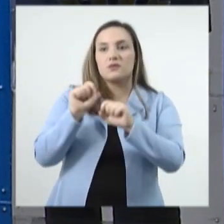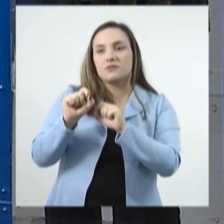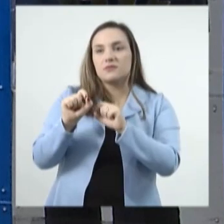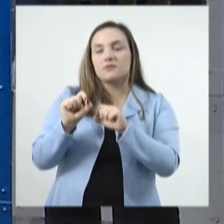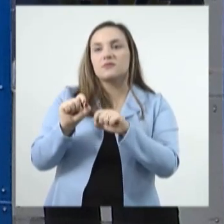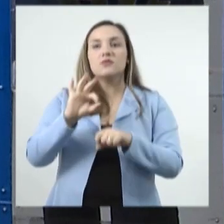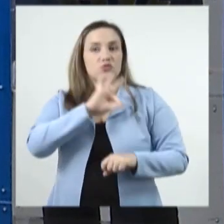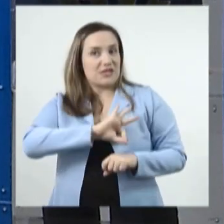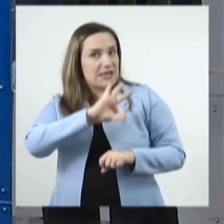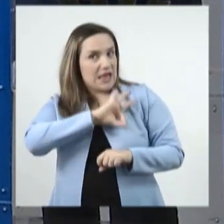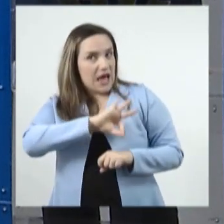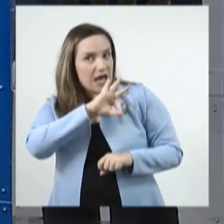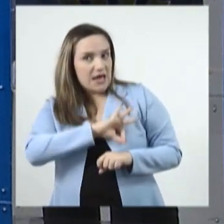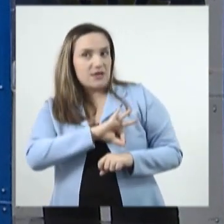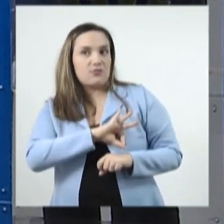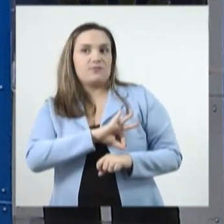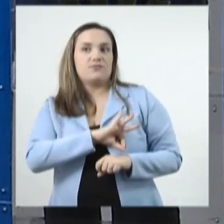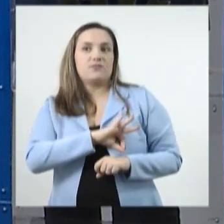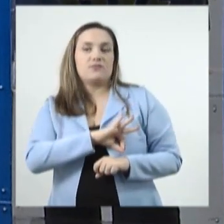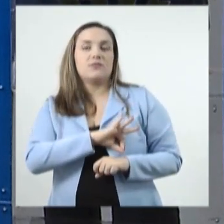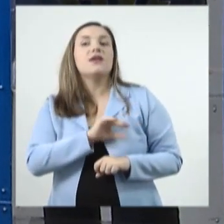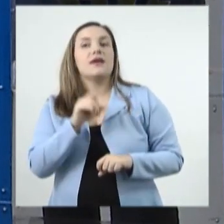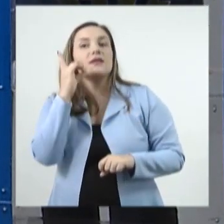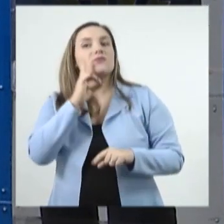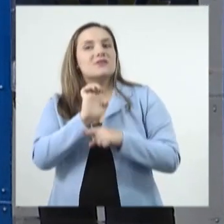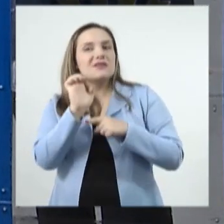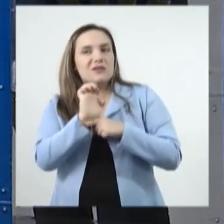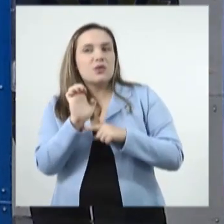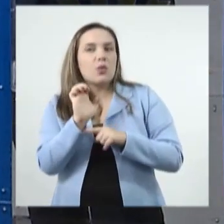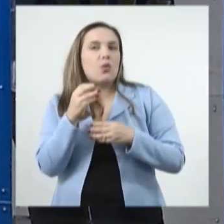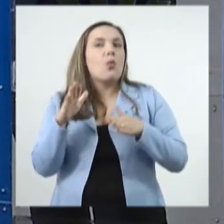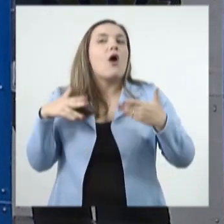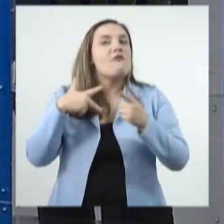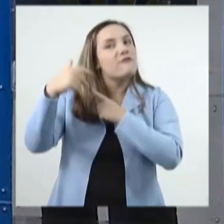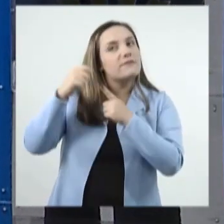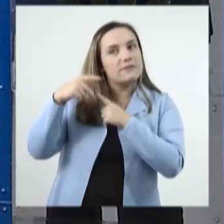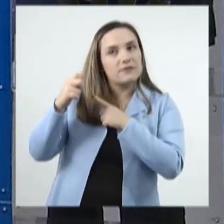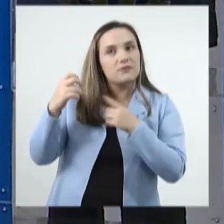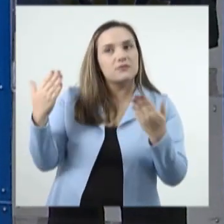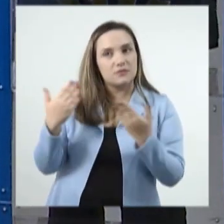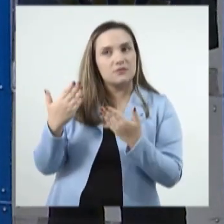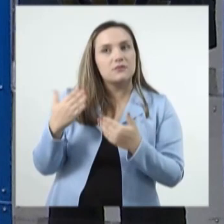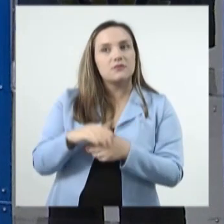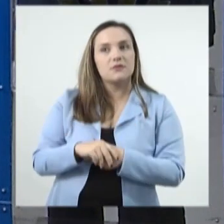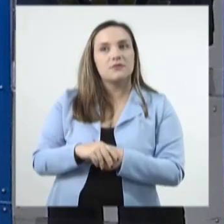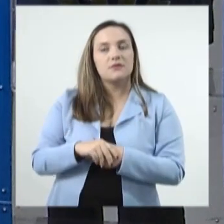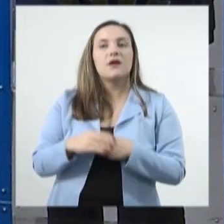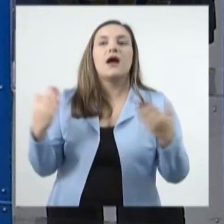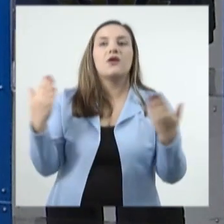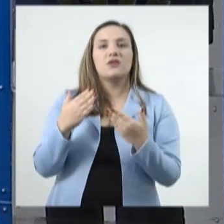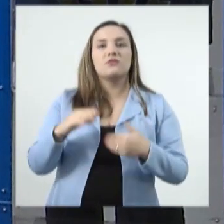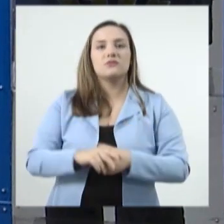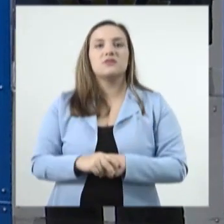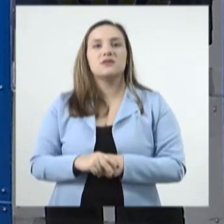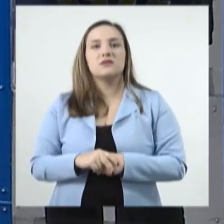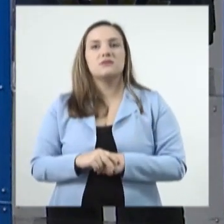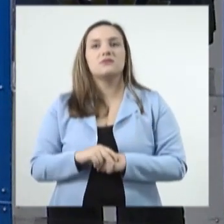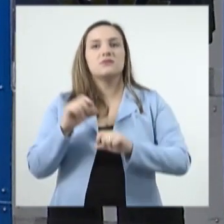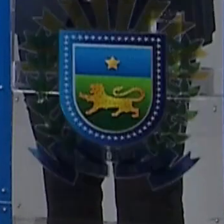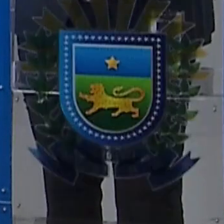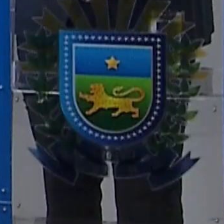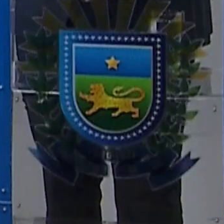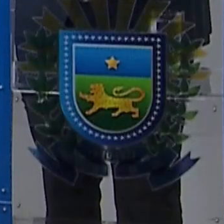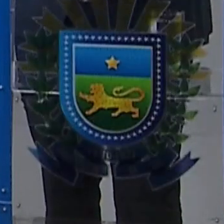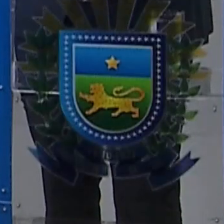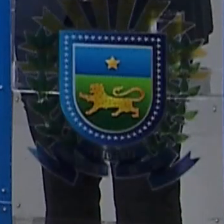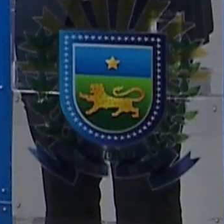dos deputados estaduais, e também as conquistas que a Assembleia teve já nos últimos anos, a